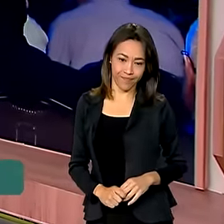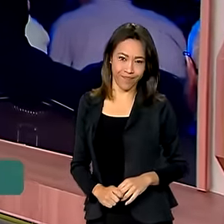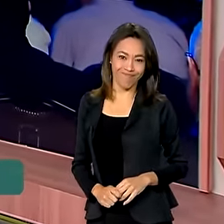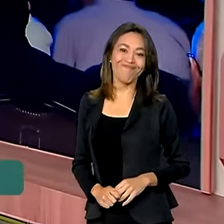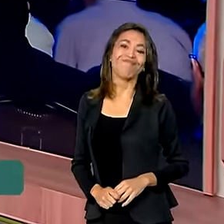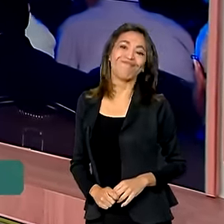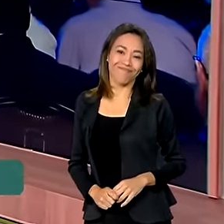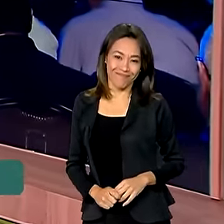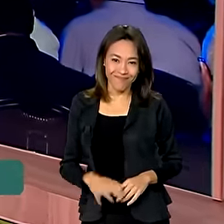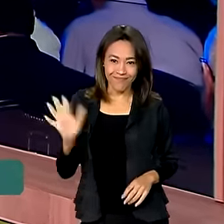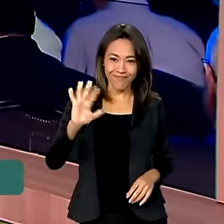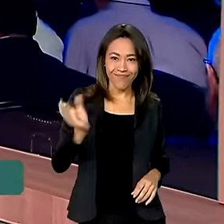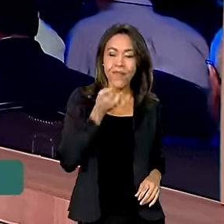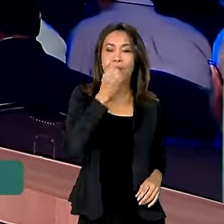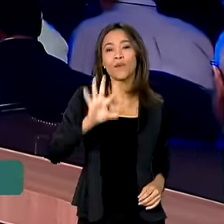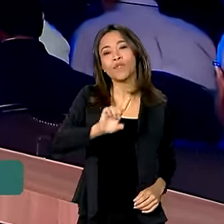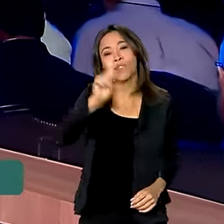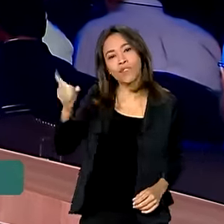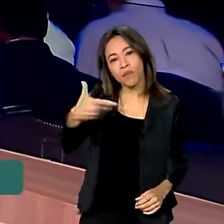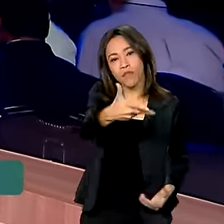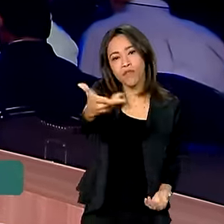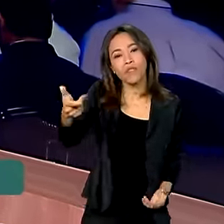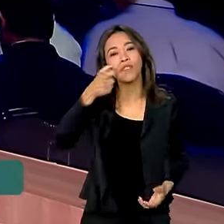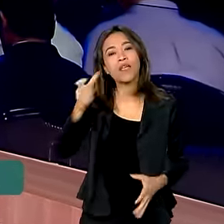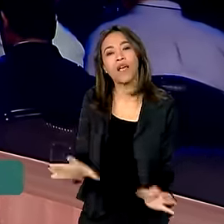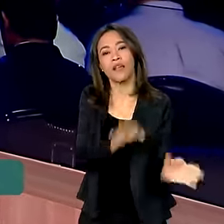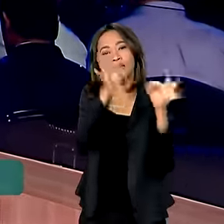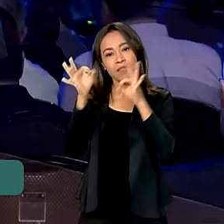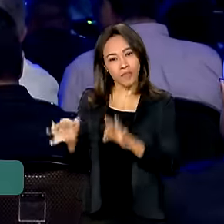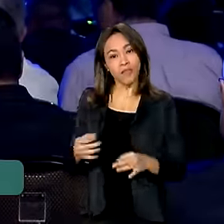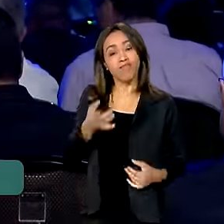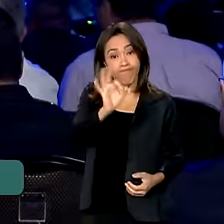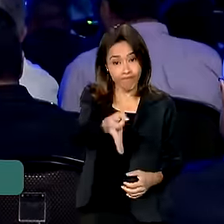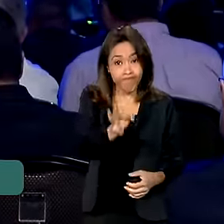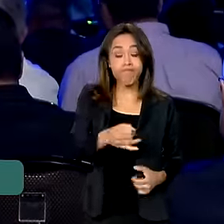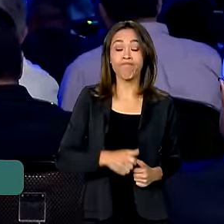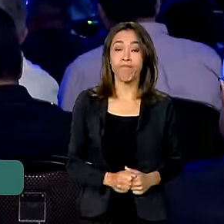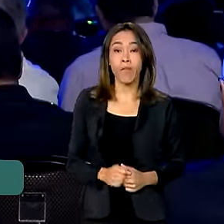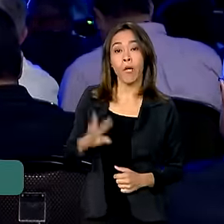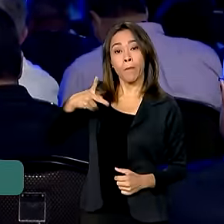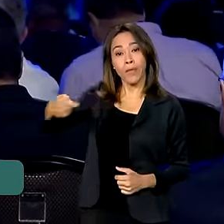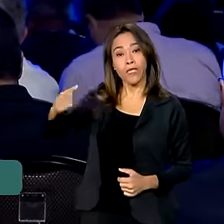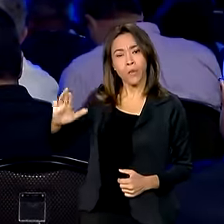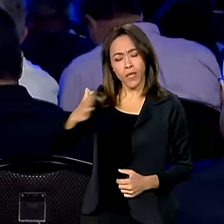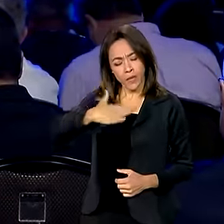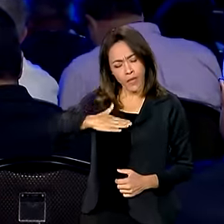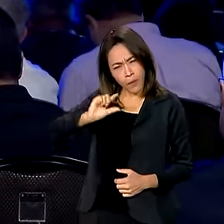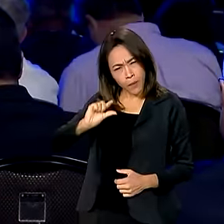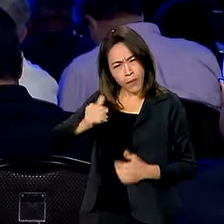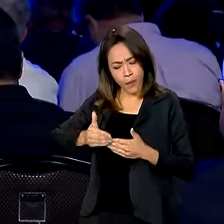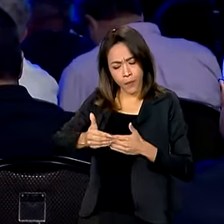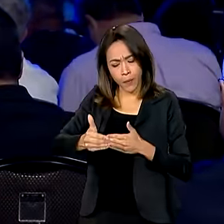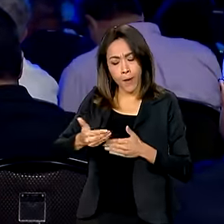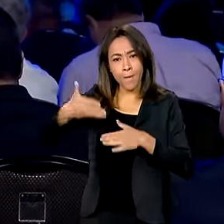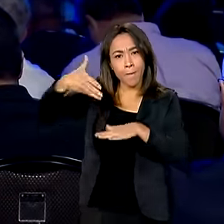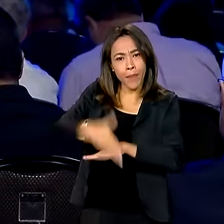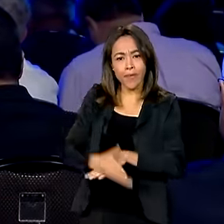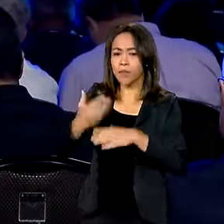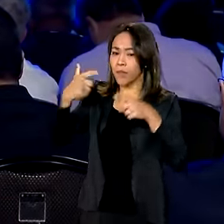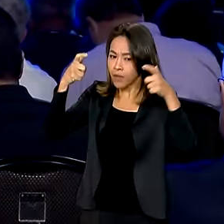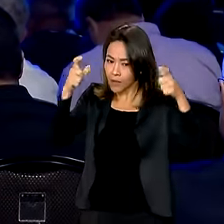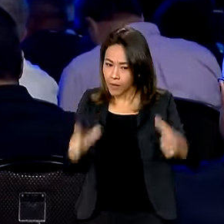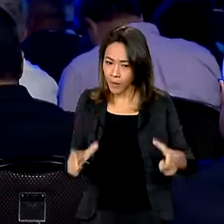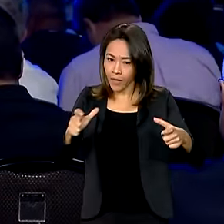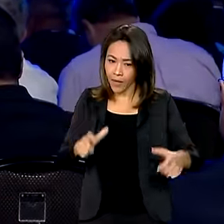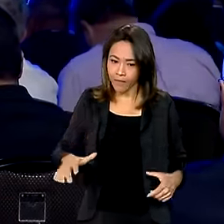Oi, Karine, bom dia para você também, bom dia para todos que nos acompanham. É isso mesmo, o presidente Lula participa daqui a pouquinho aqui no CICB,